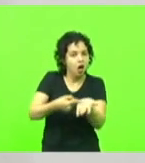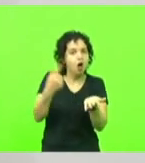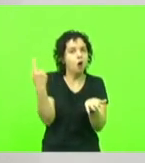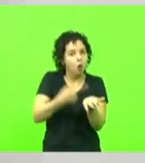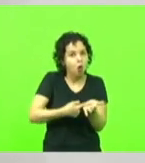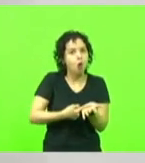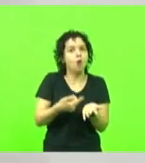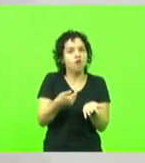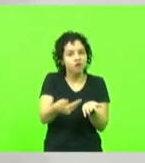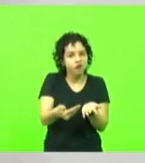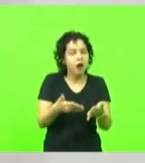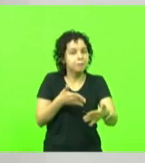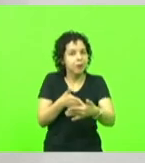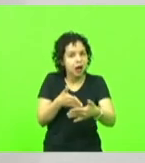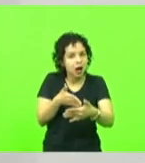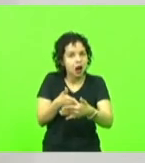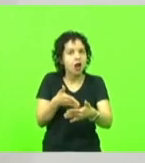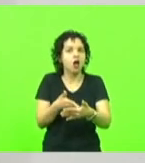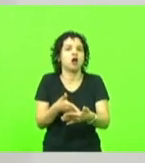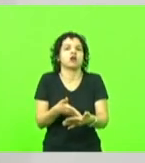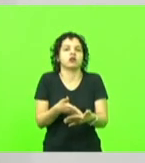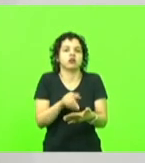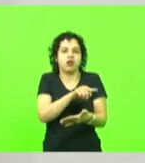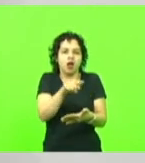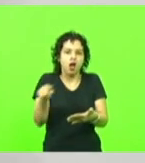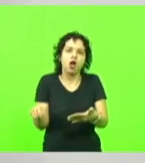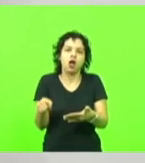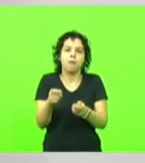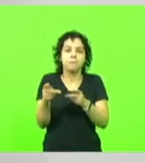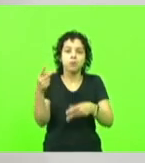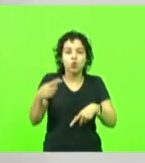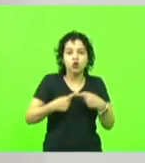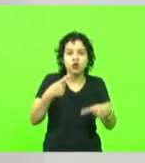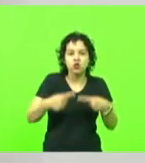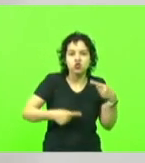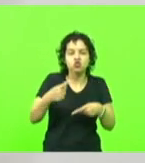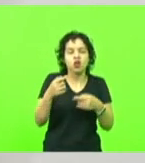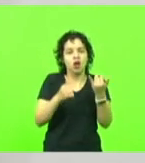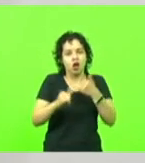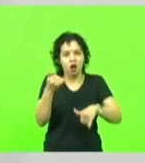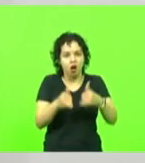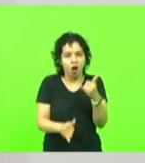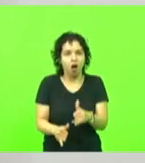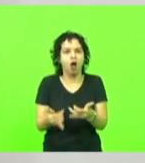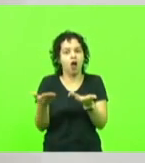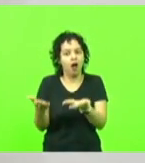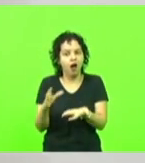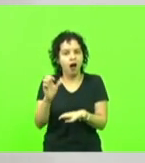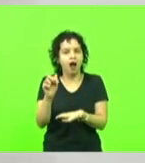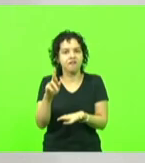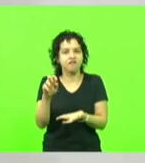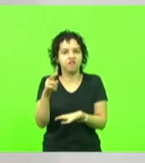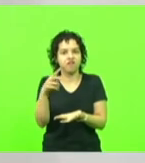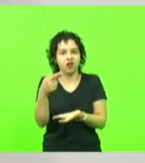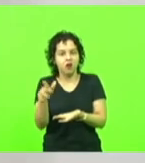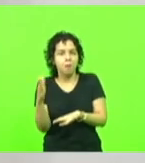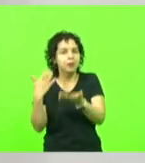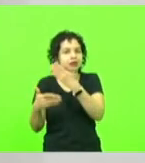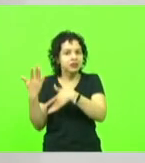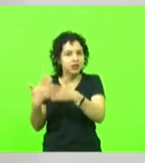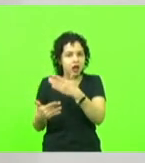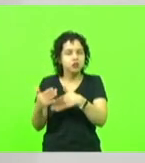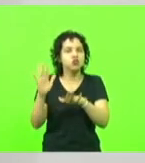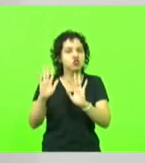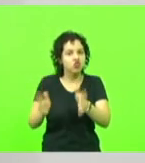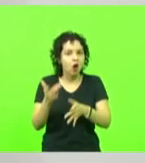internos ou externos em políticas energéticas assentadas no carvão e aquele que já foi o ouro negro catarinense